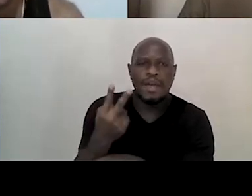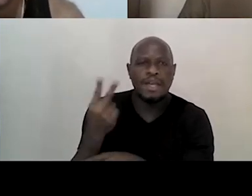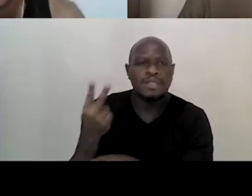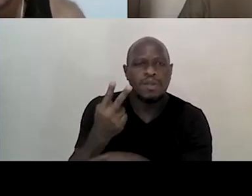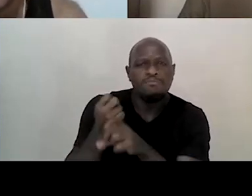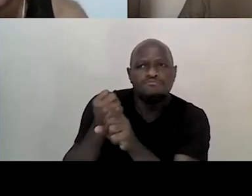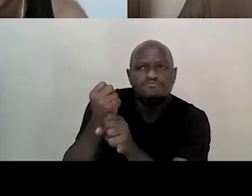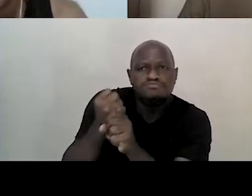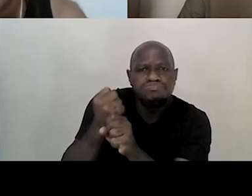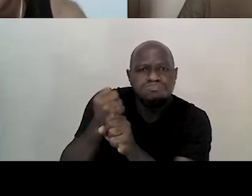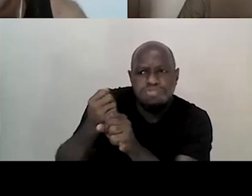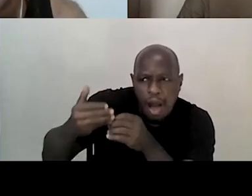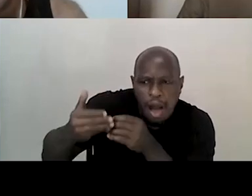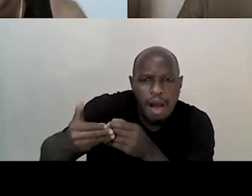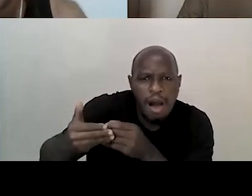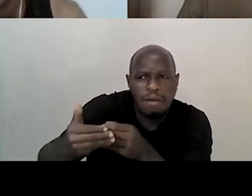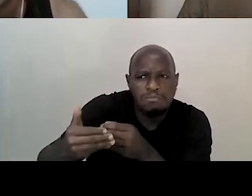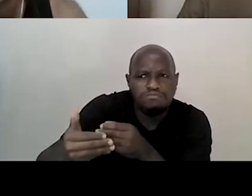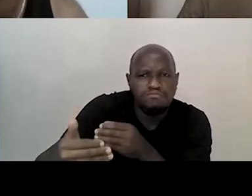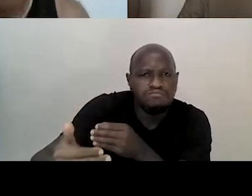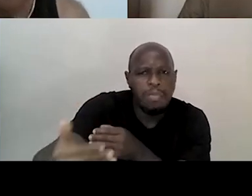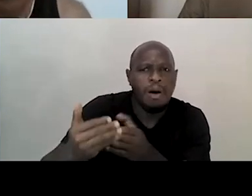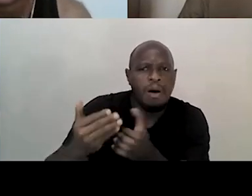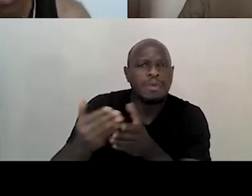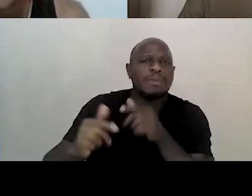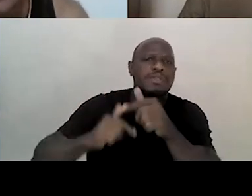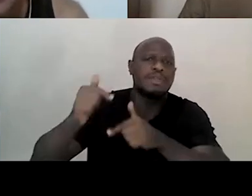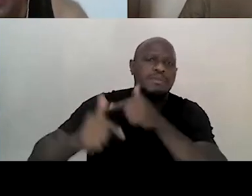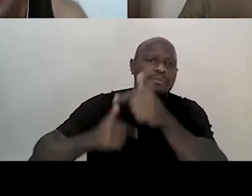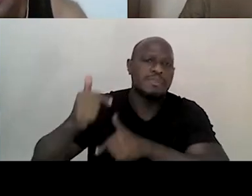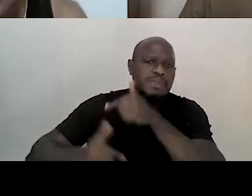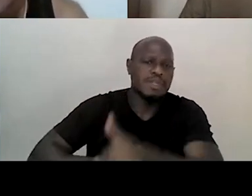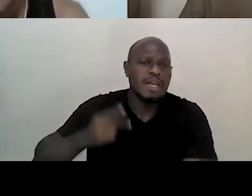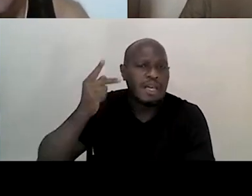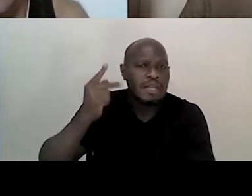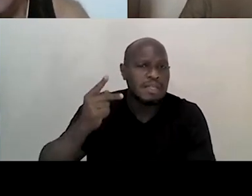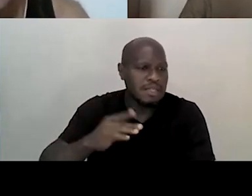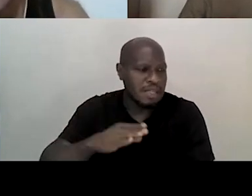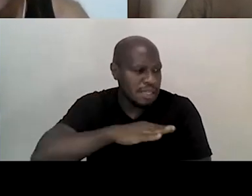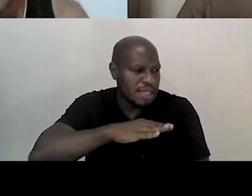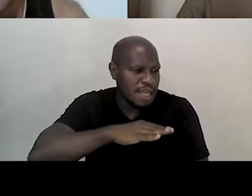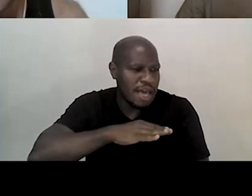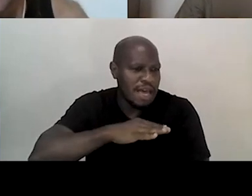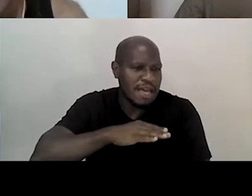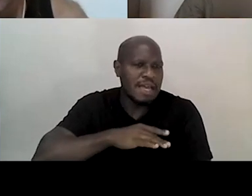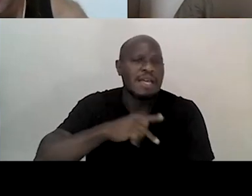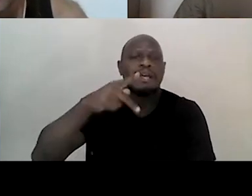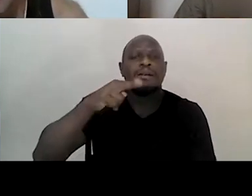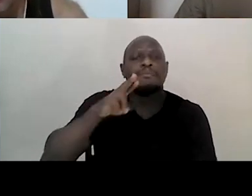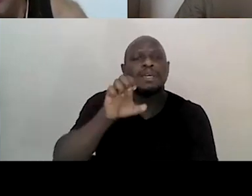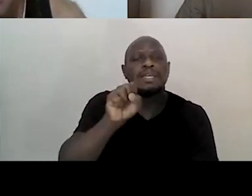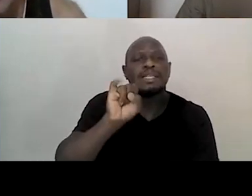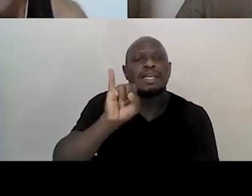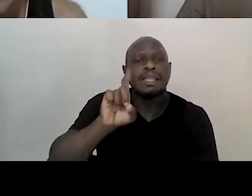nós iniciamos os trabalhos aqui na cidade de Presidente Prudente, interior de São